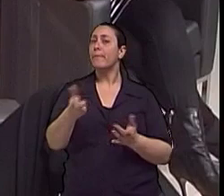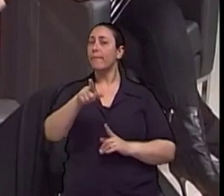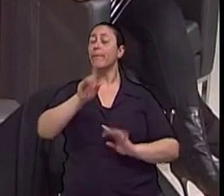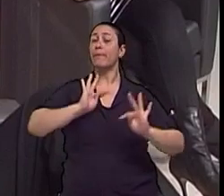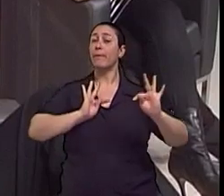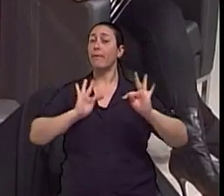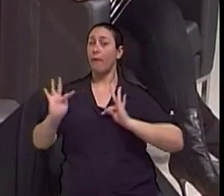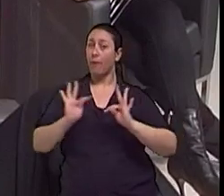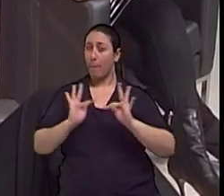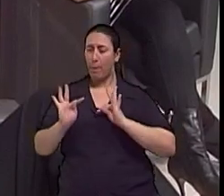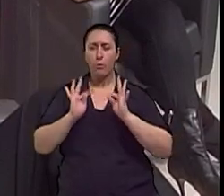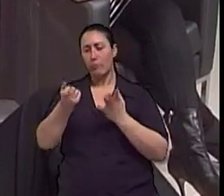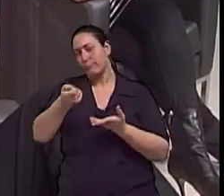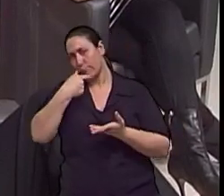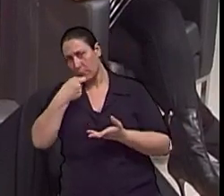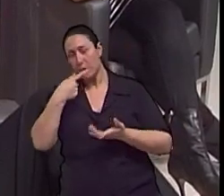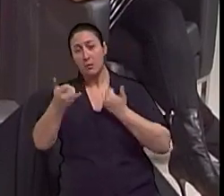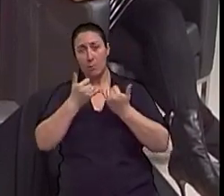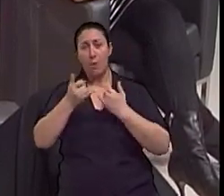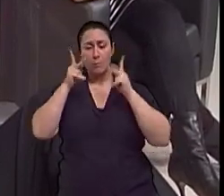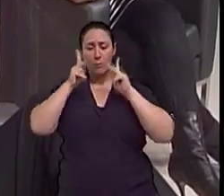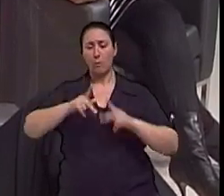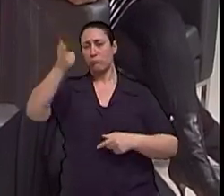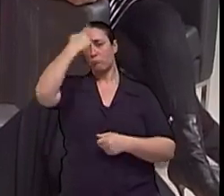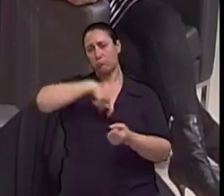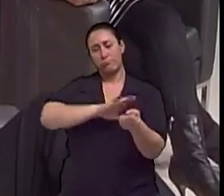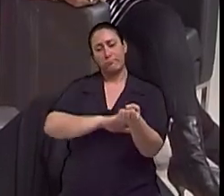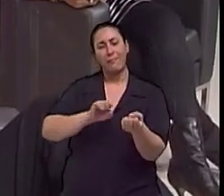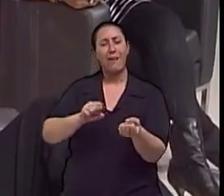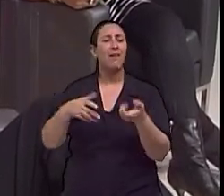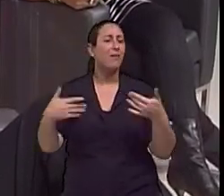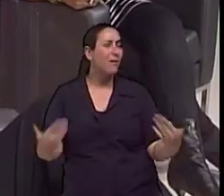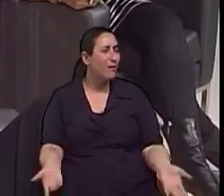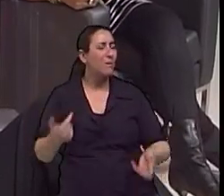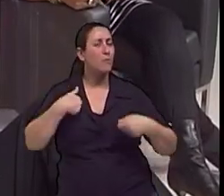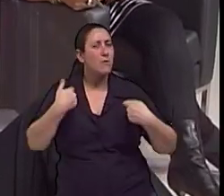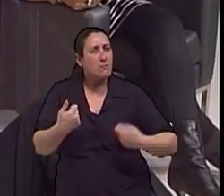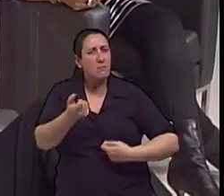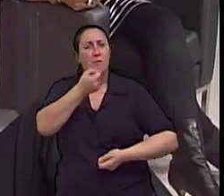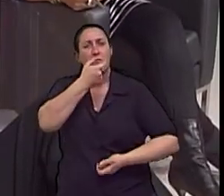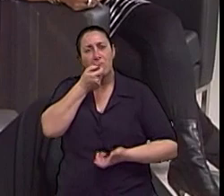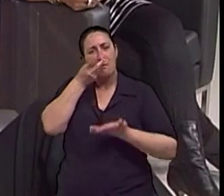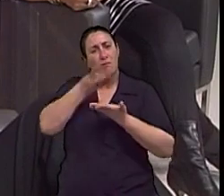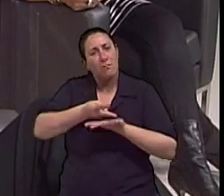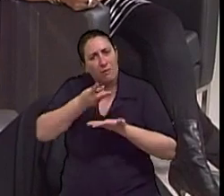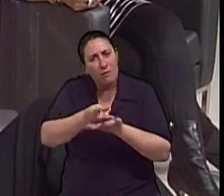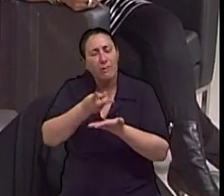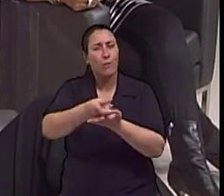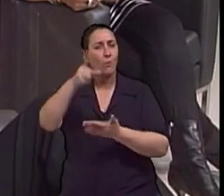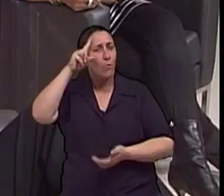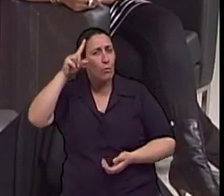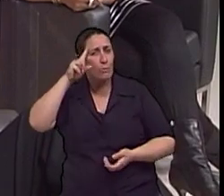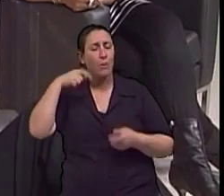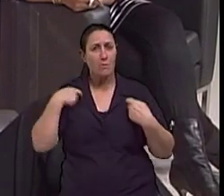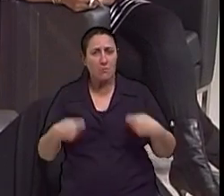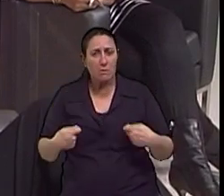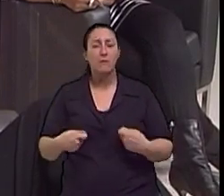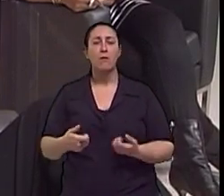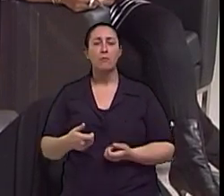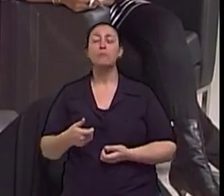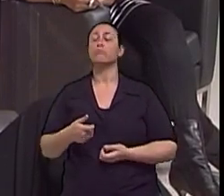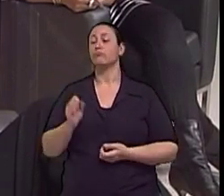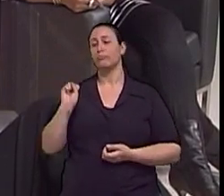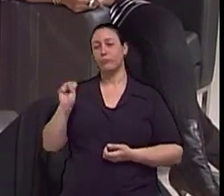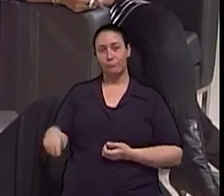aquela questão, os hipertensos. Doutor, eu vou ter que tomar aquele comprimidinho diário para o resto da minha vida?